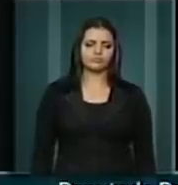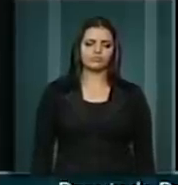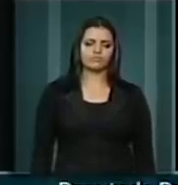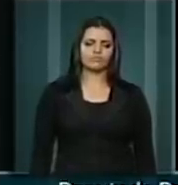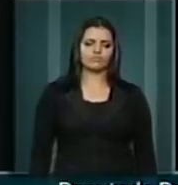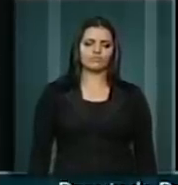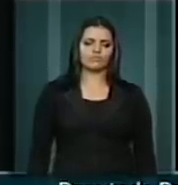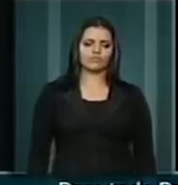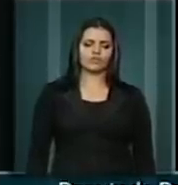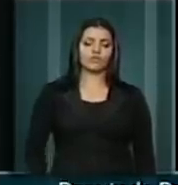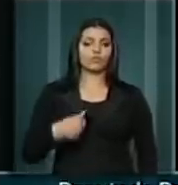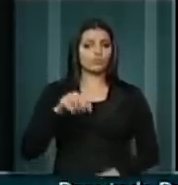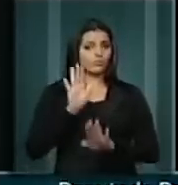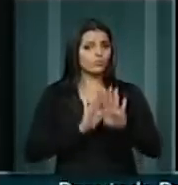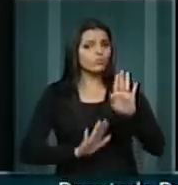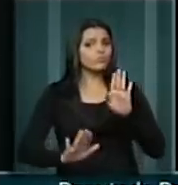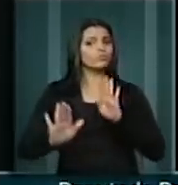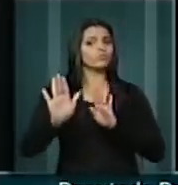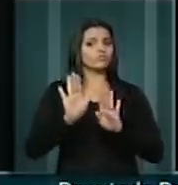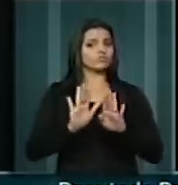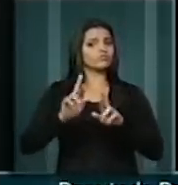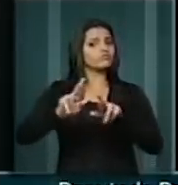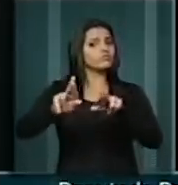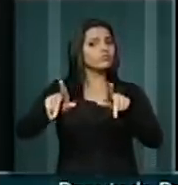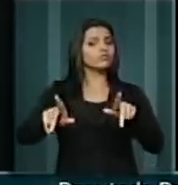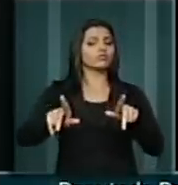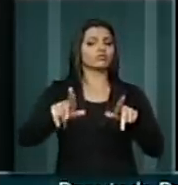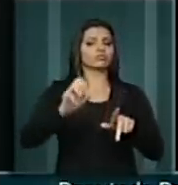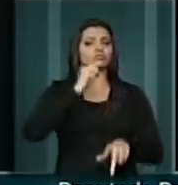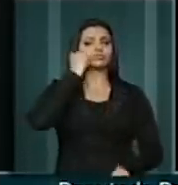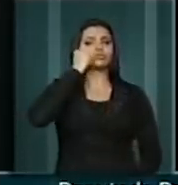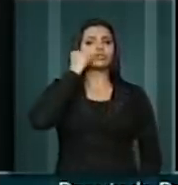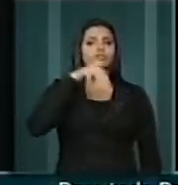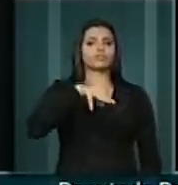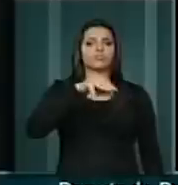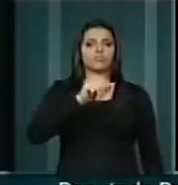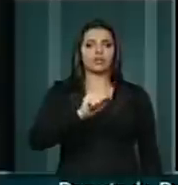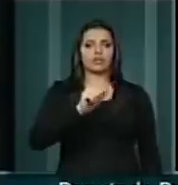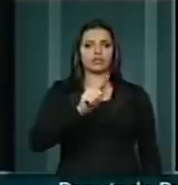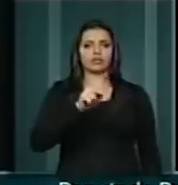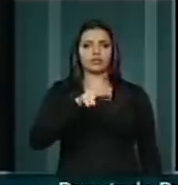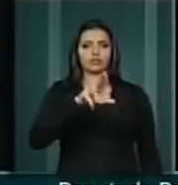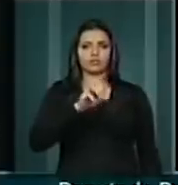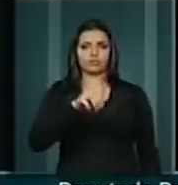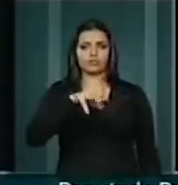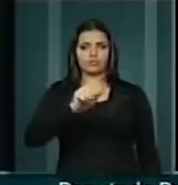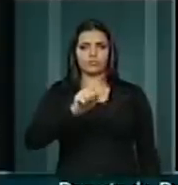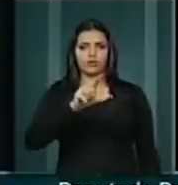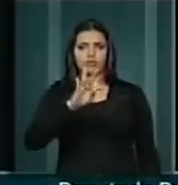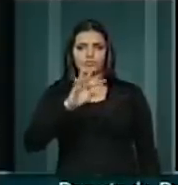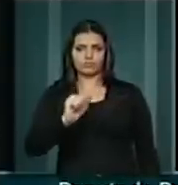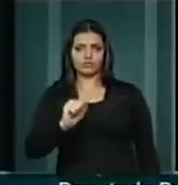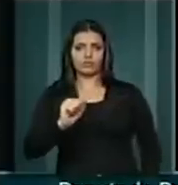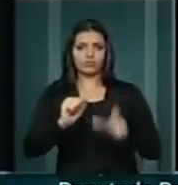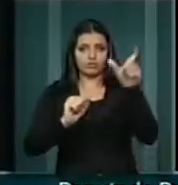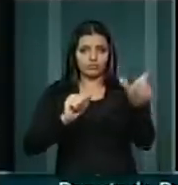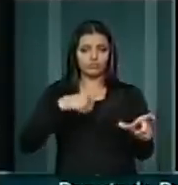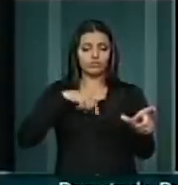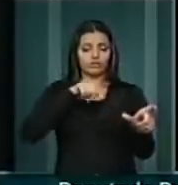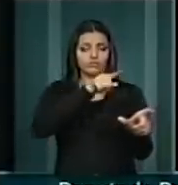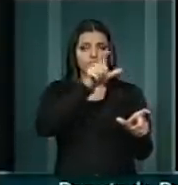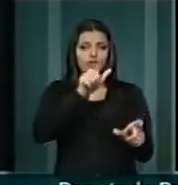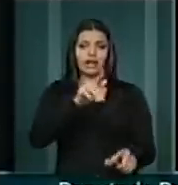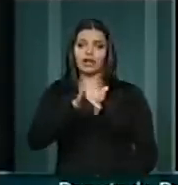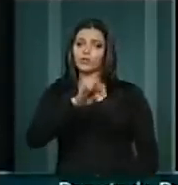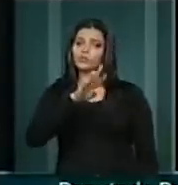cuidadosa, ele foi muito cuidadoso, diferentemente do senador Magno Malta, porque conhece o ministro